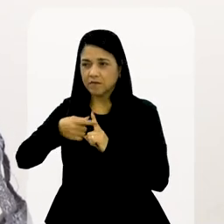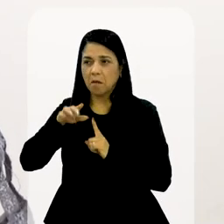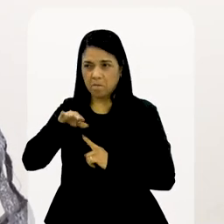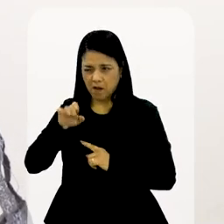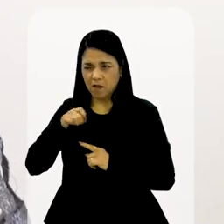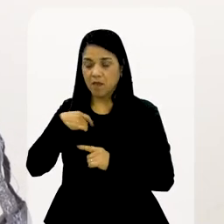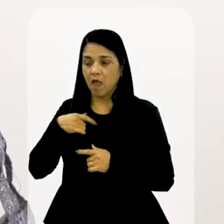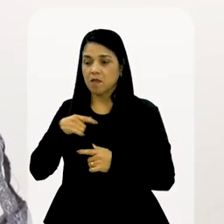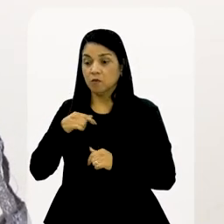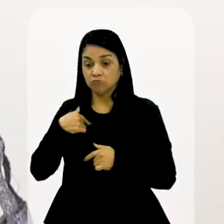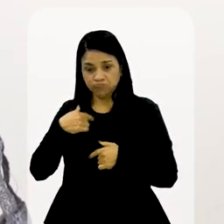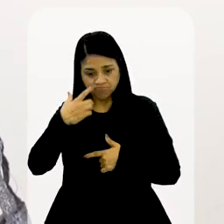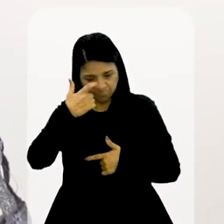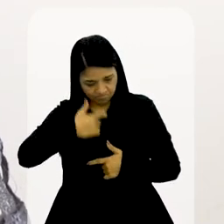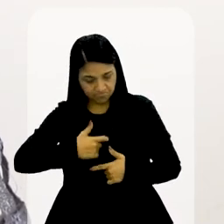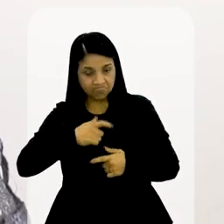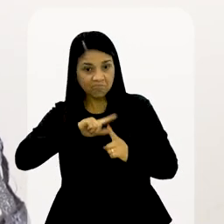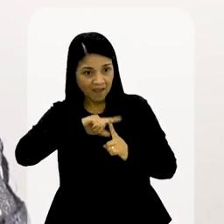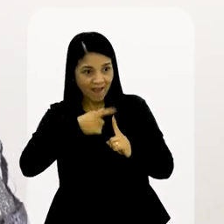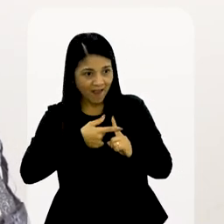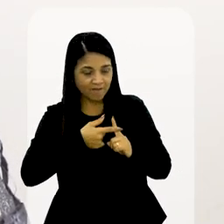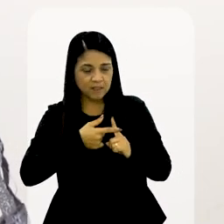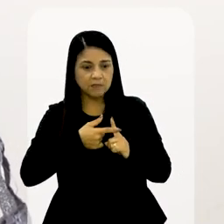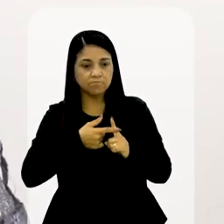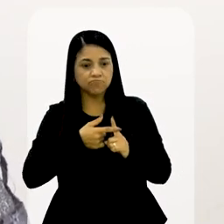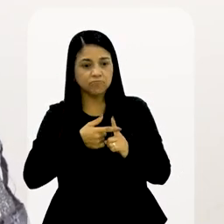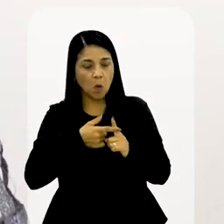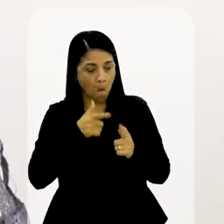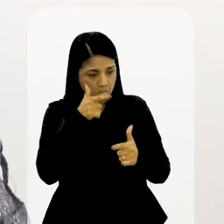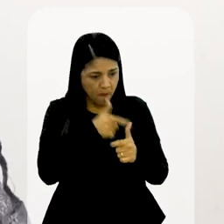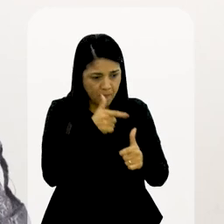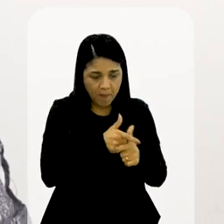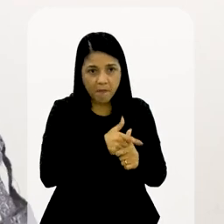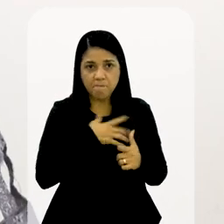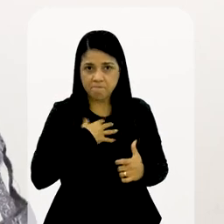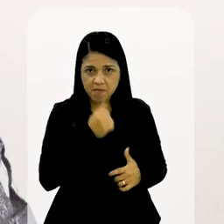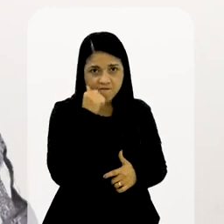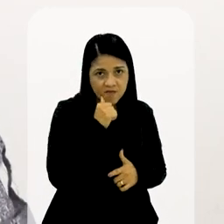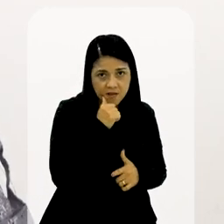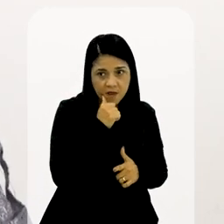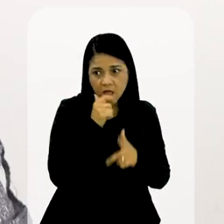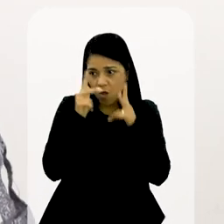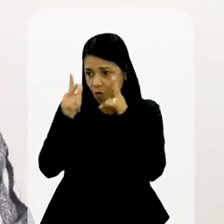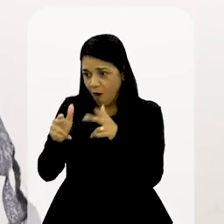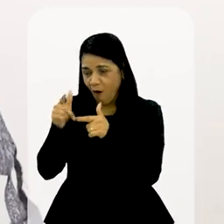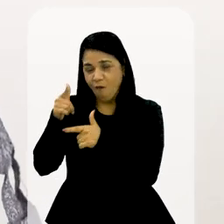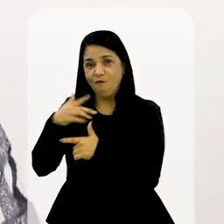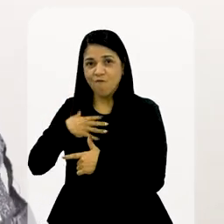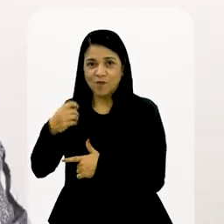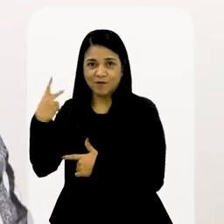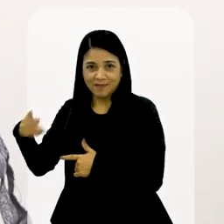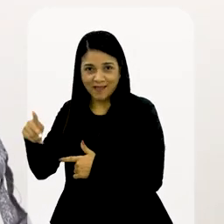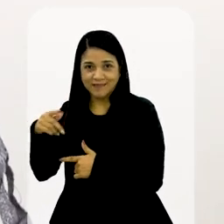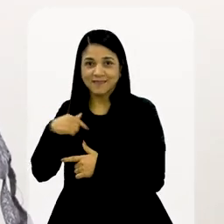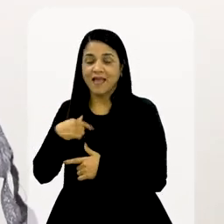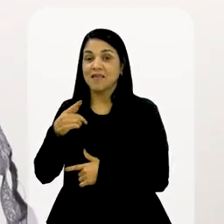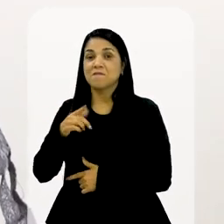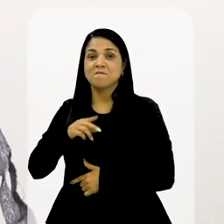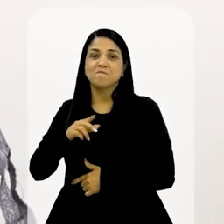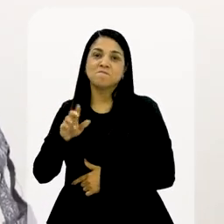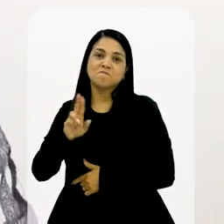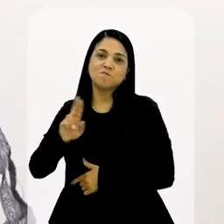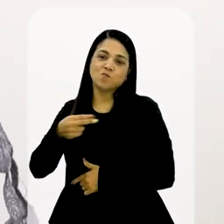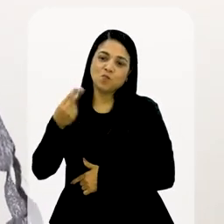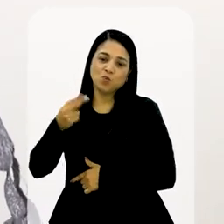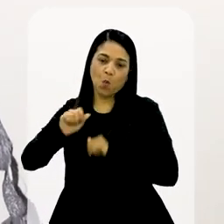mãe, elas viram que as mesmas repreendidas que eu fazia, os filhos delas eu fazia, o meu, elas passaram a me chamar de madrasta.